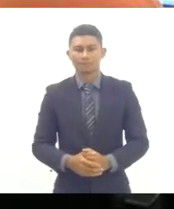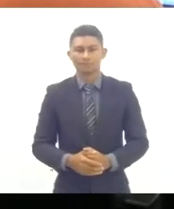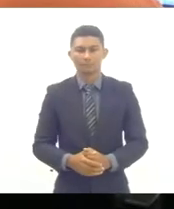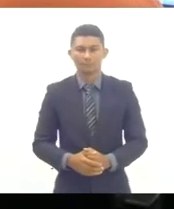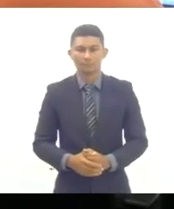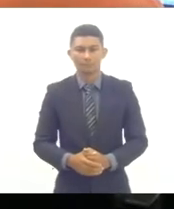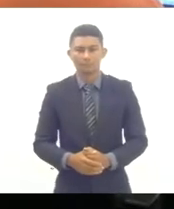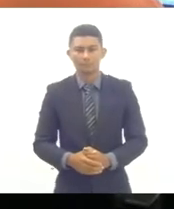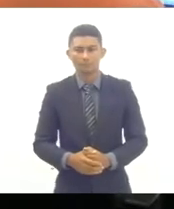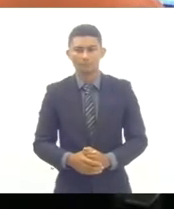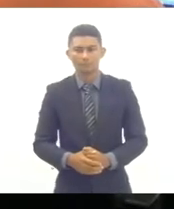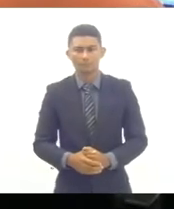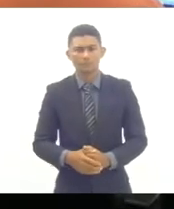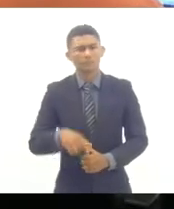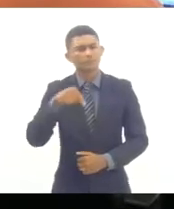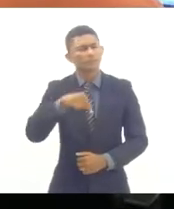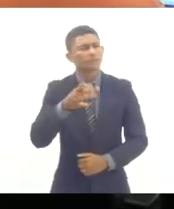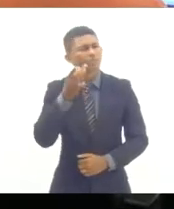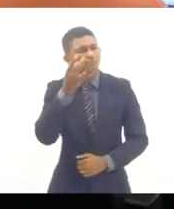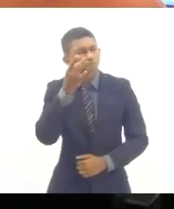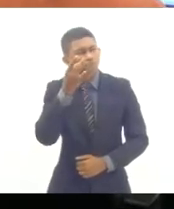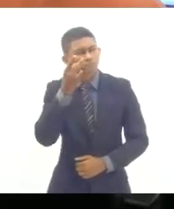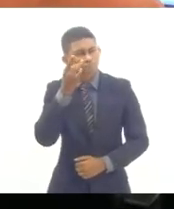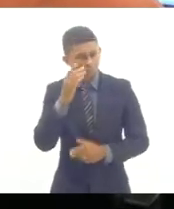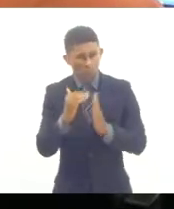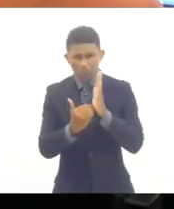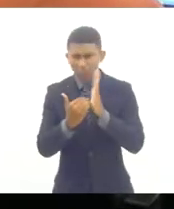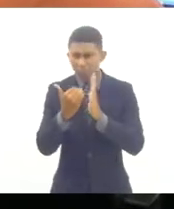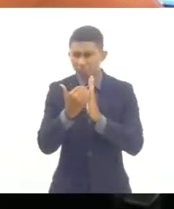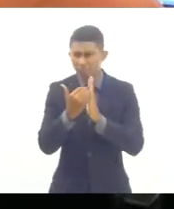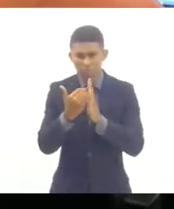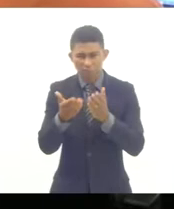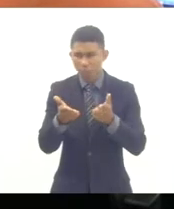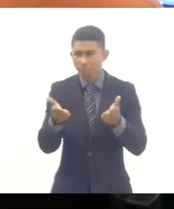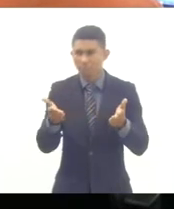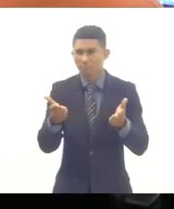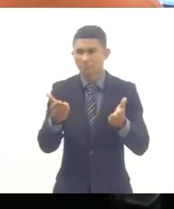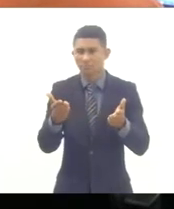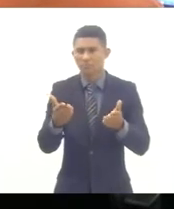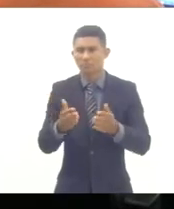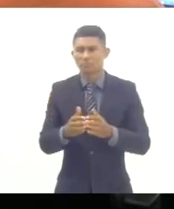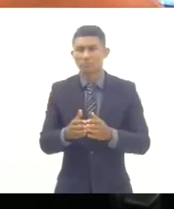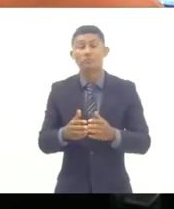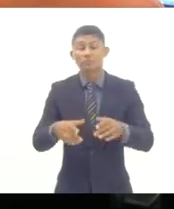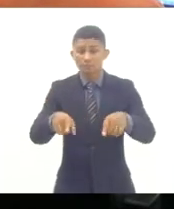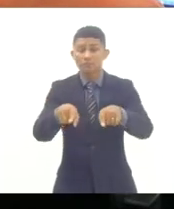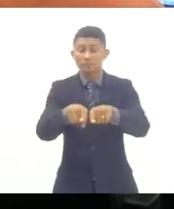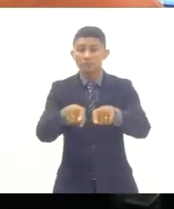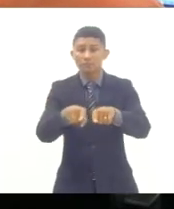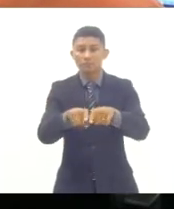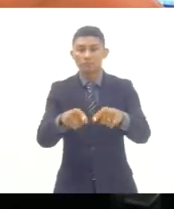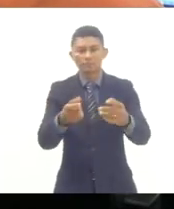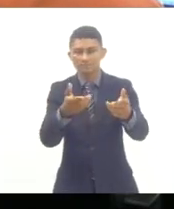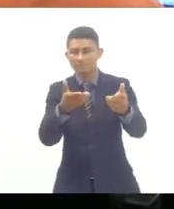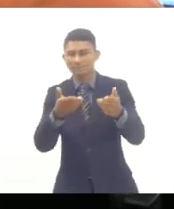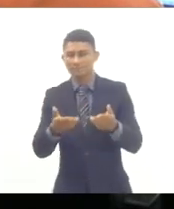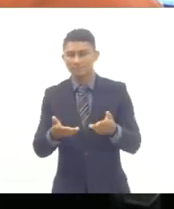Eu não sei se aqui presencialmente tem mais alguma... O MST. Bom, quero chamar aqui a